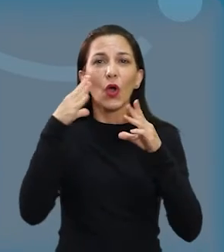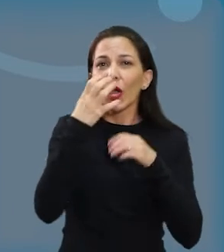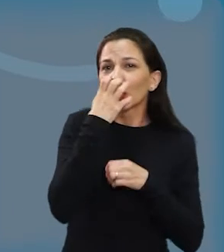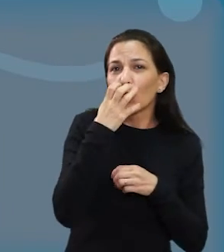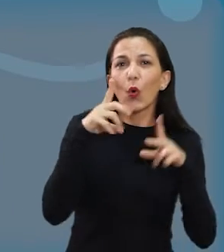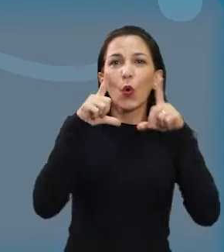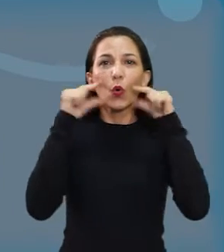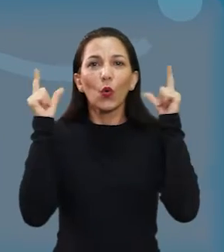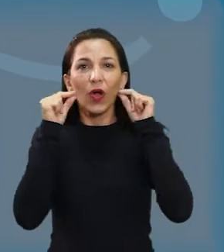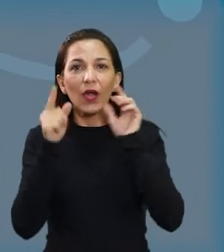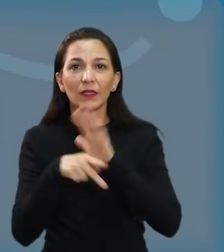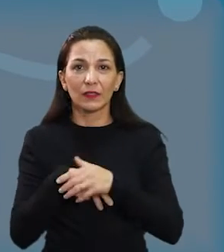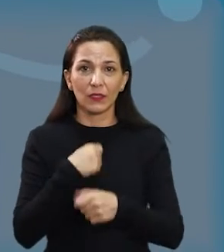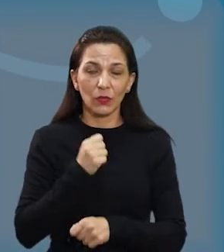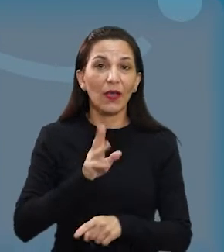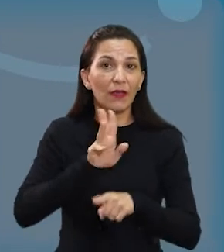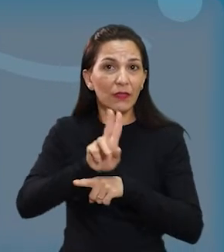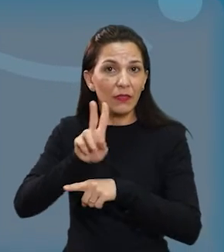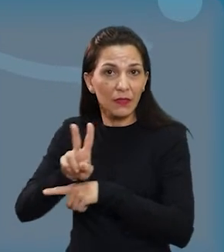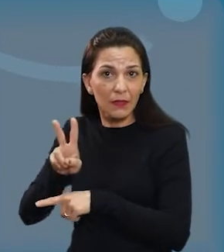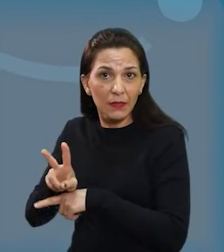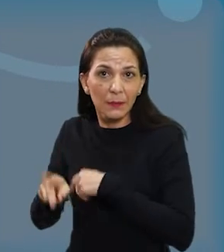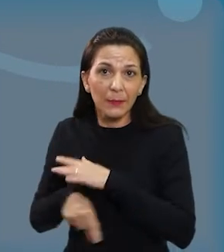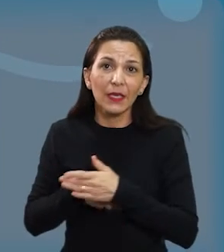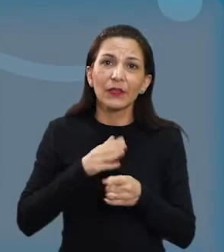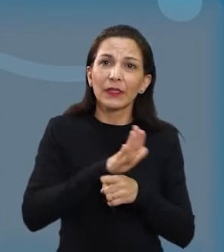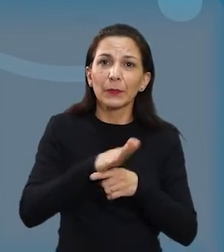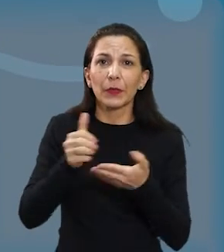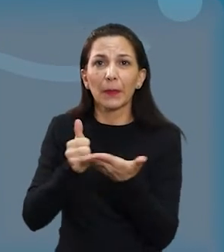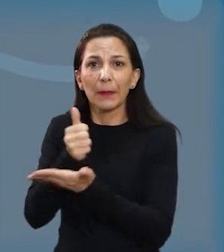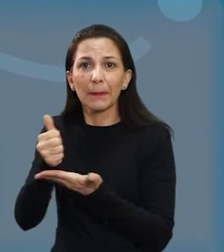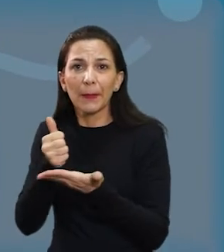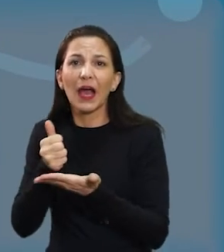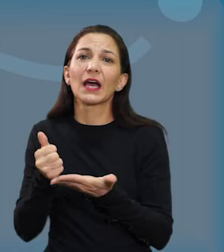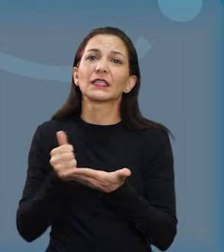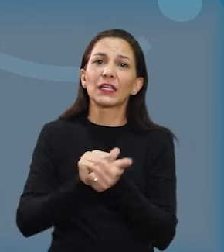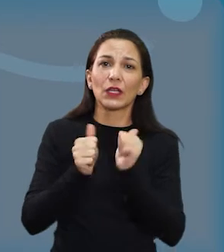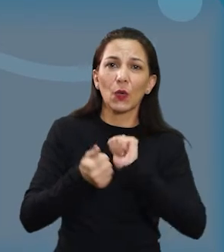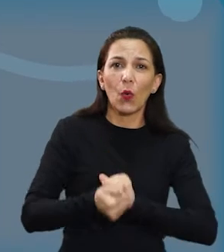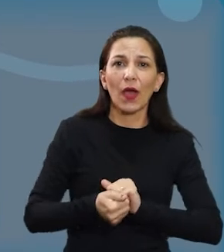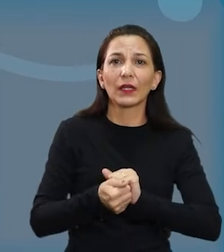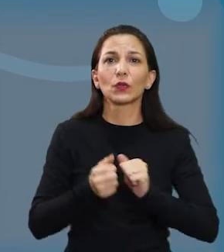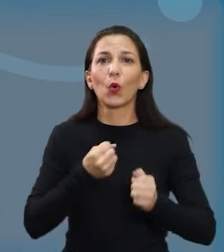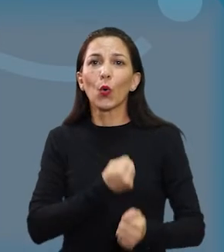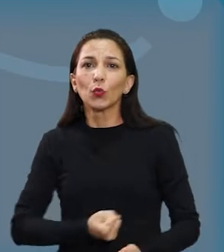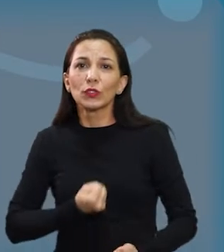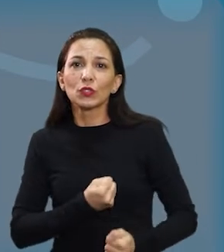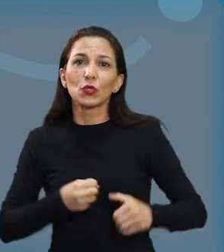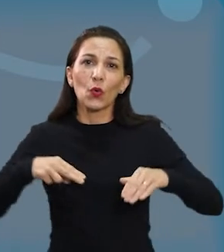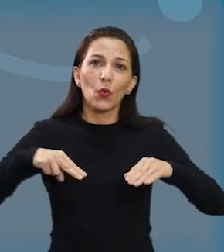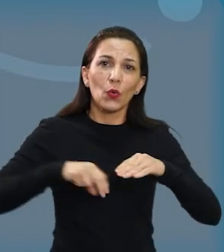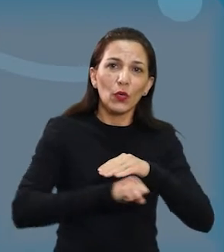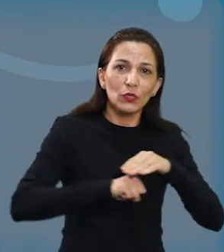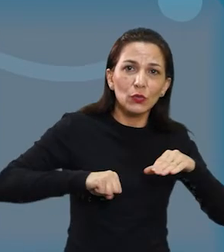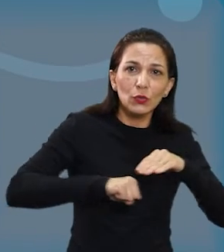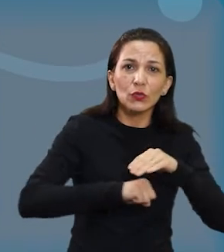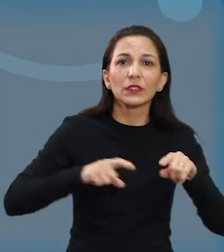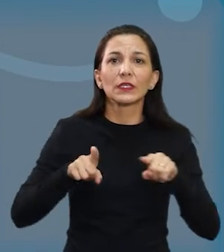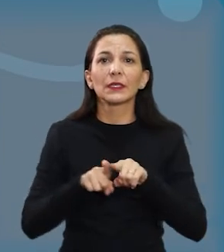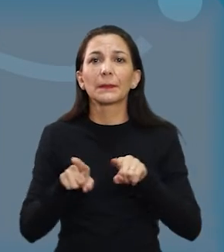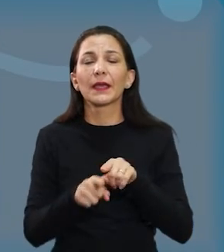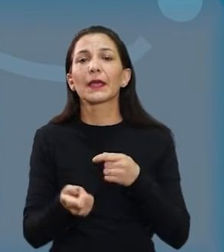como seu cachorrinho, seu gato, com isso tendo atendimento básico, tendo ultrassom, ressonância,